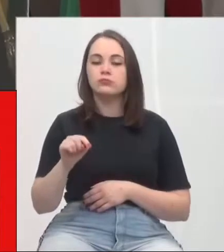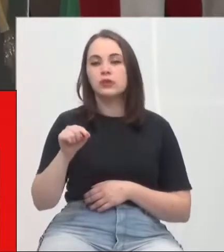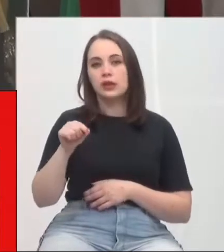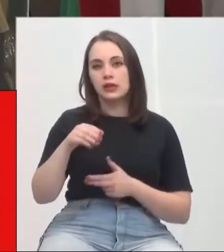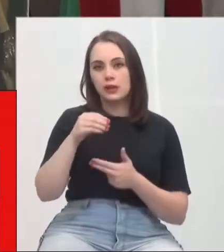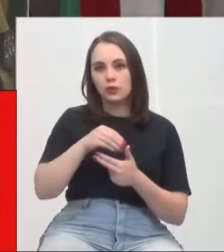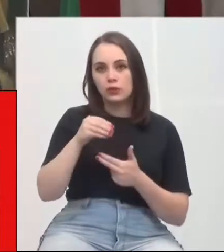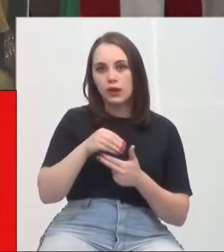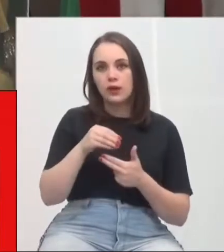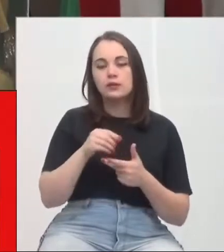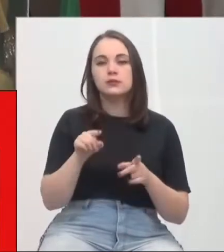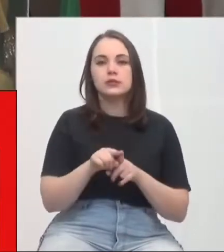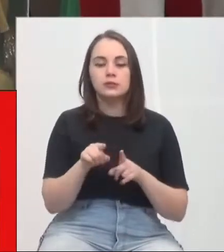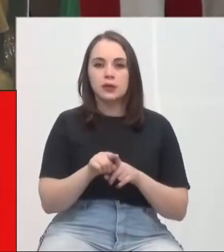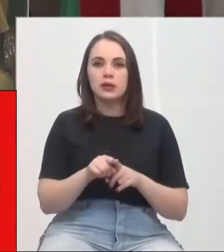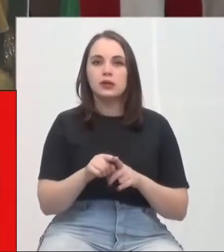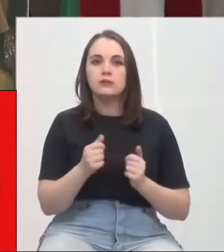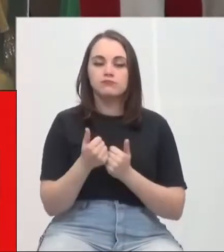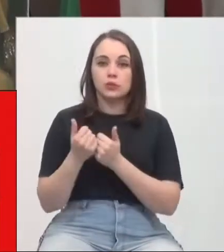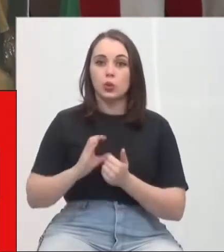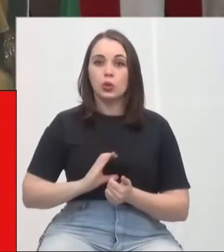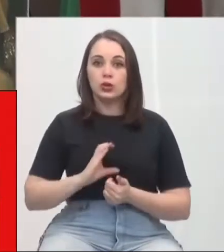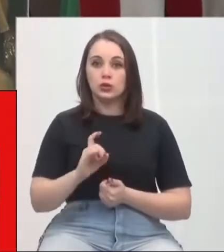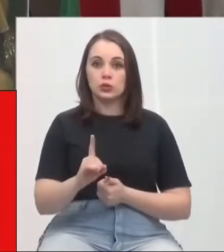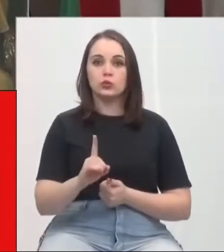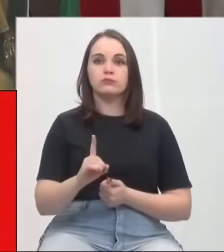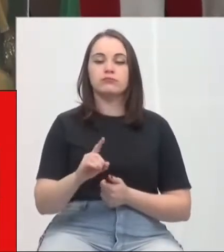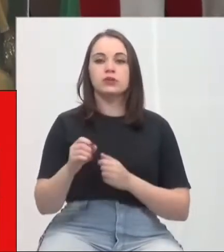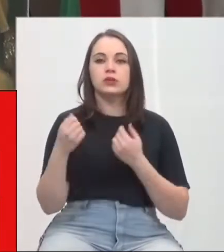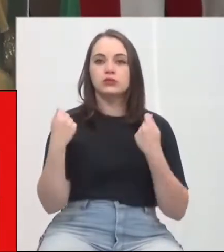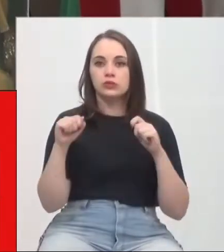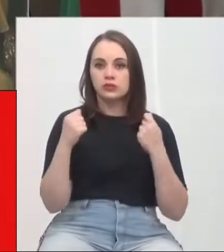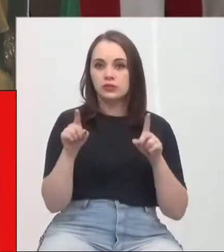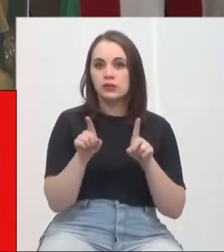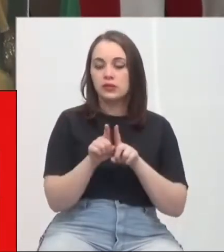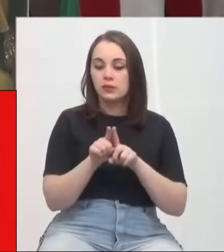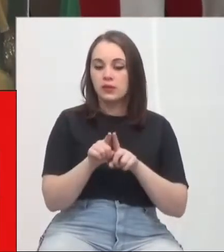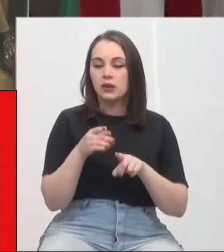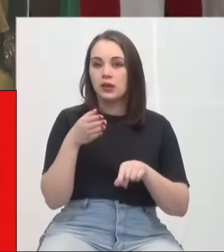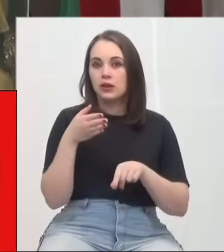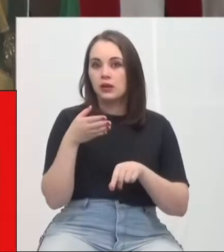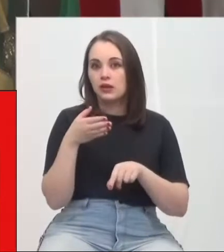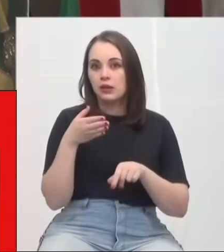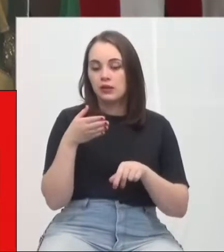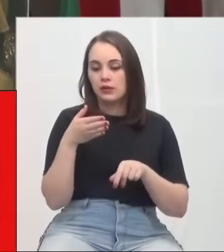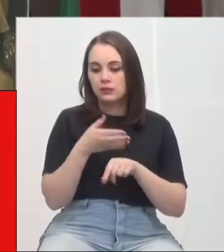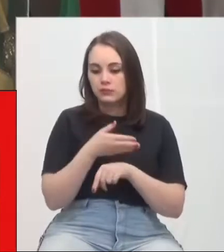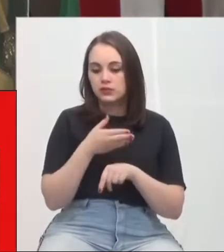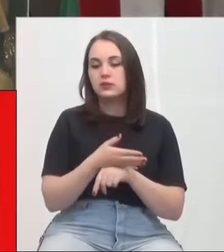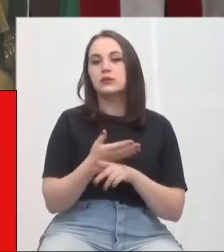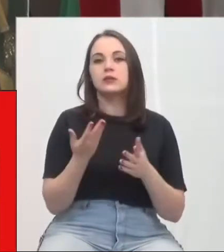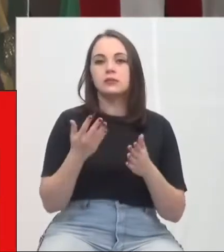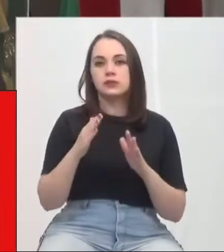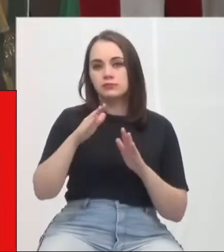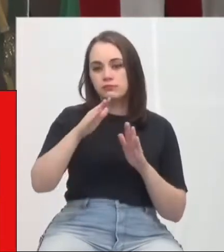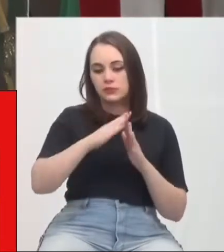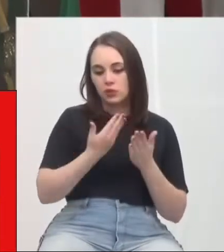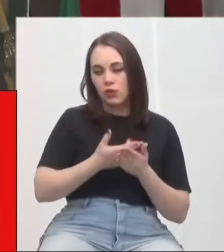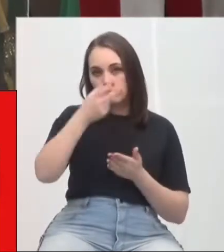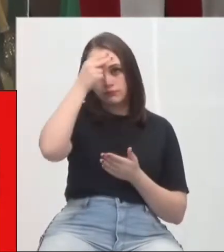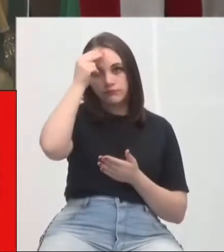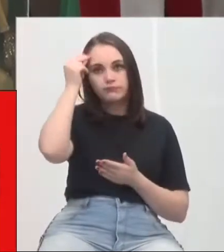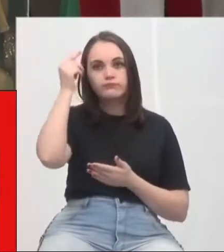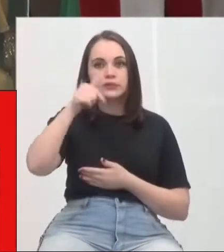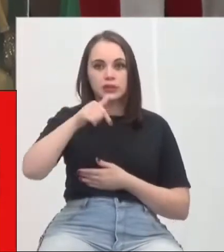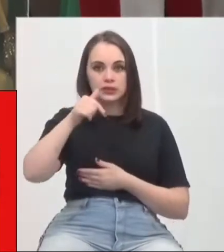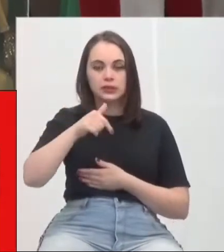vice-coordenador do curso de Educação Física. E que é nosso professor da Rede Municipal de Ensino, que está cedido para a Fundação Municipal